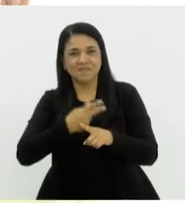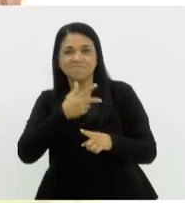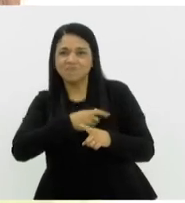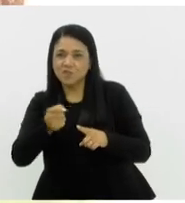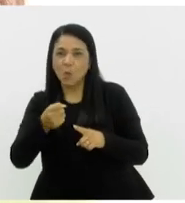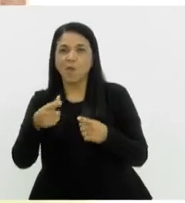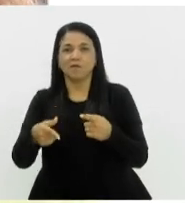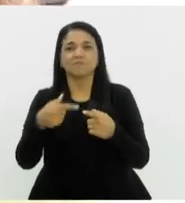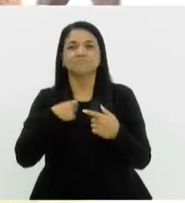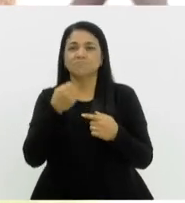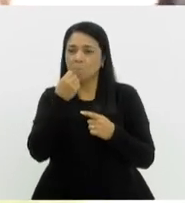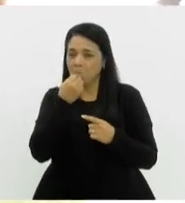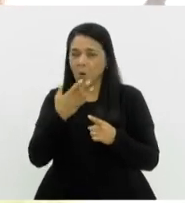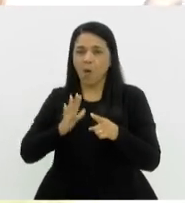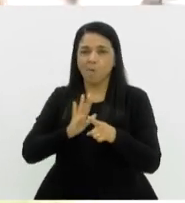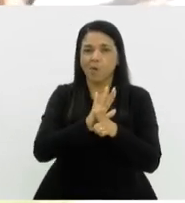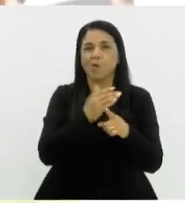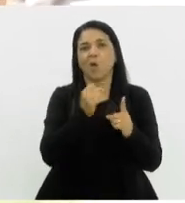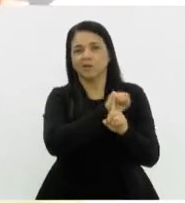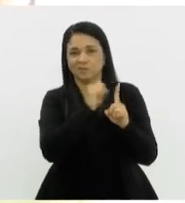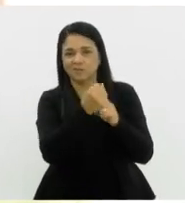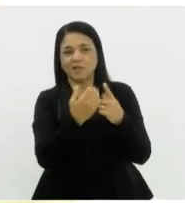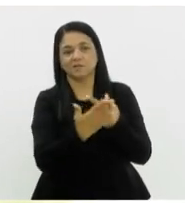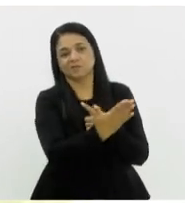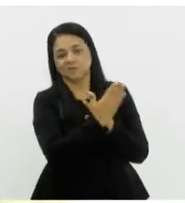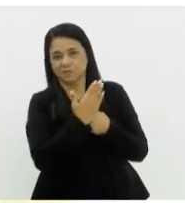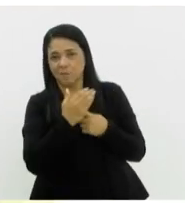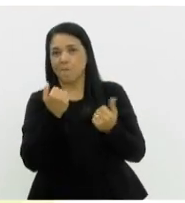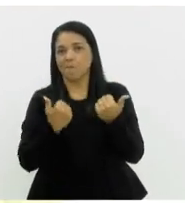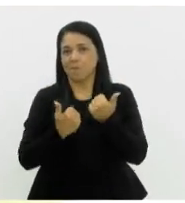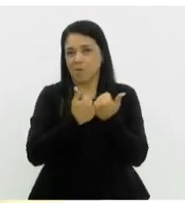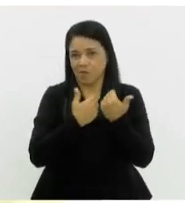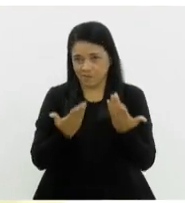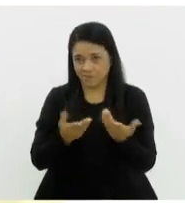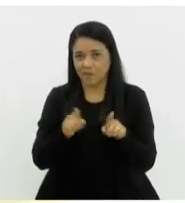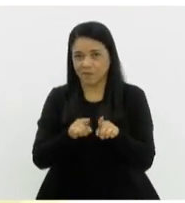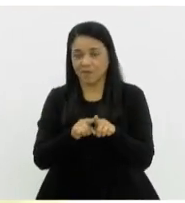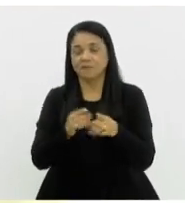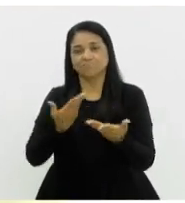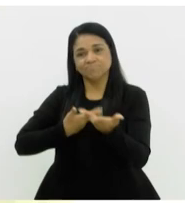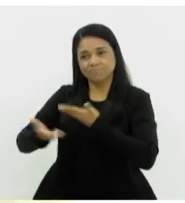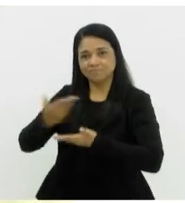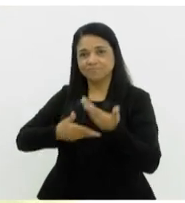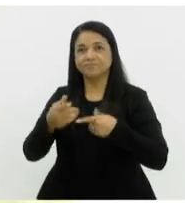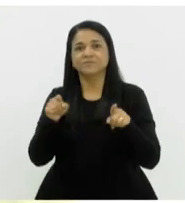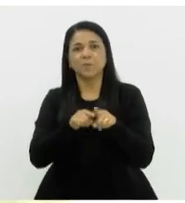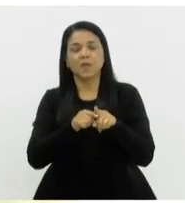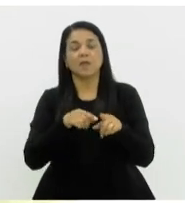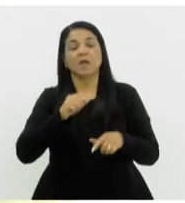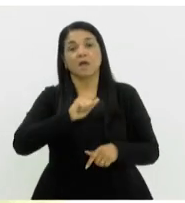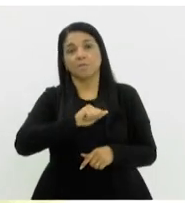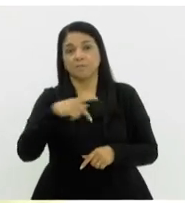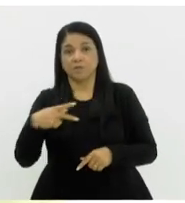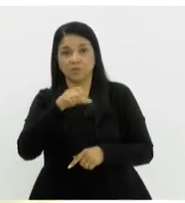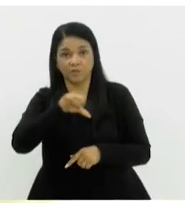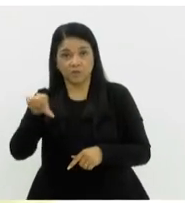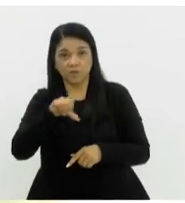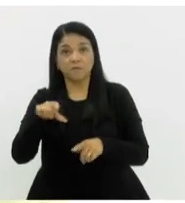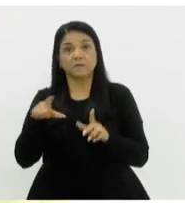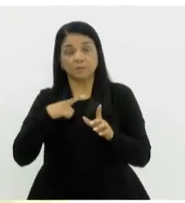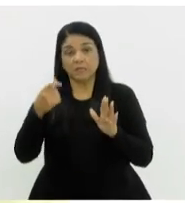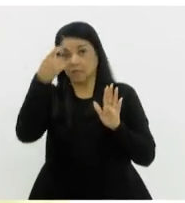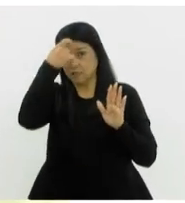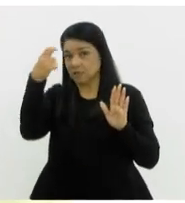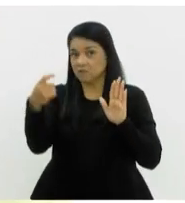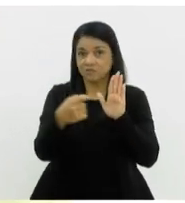sociedade e a sociedade colabora com a gente. Tatiana, são diversas ferramentas que a 99 proporciona também, tem até o uso da inteligência